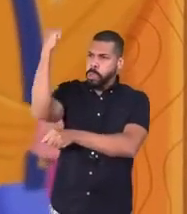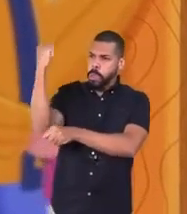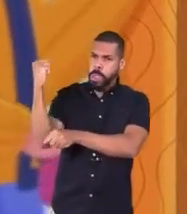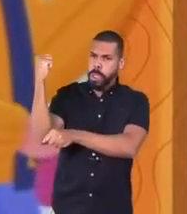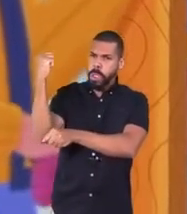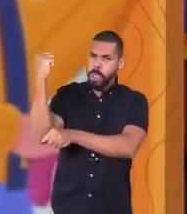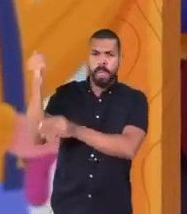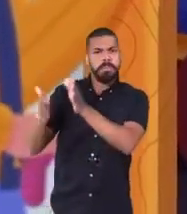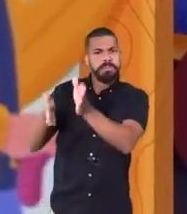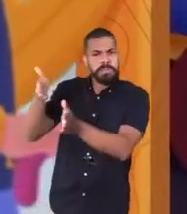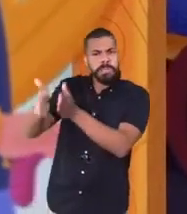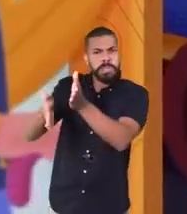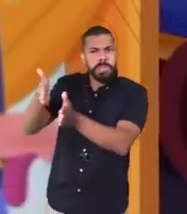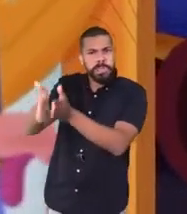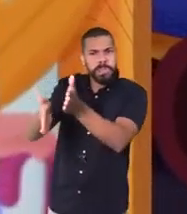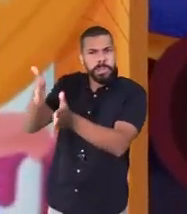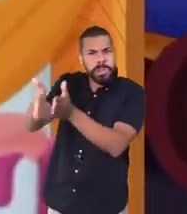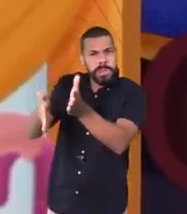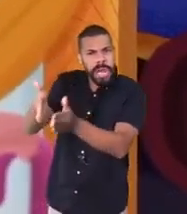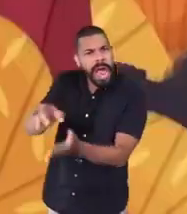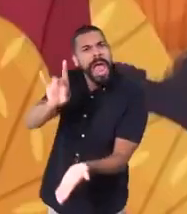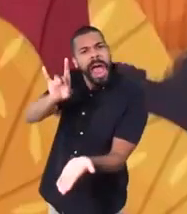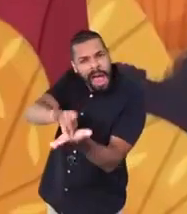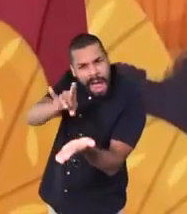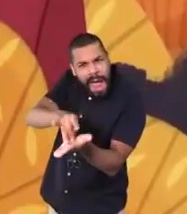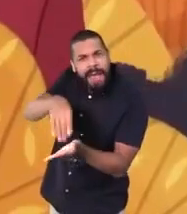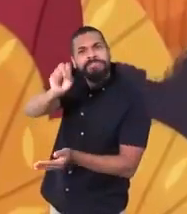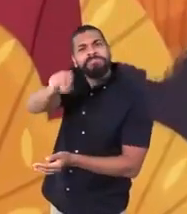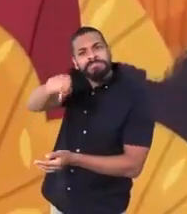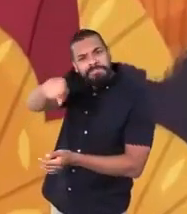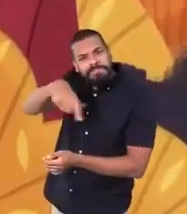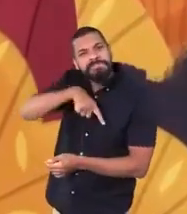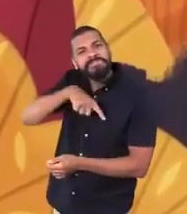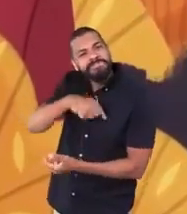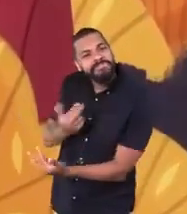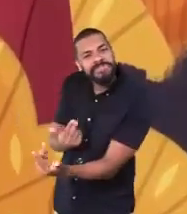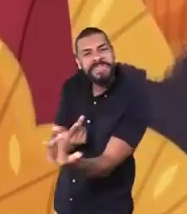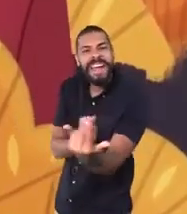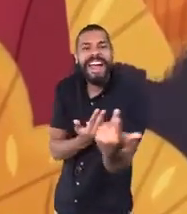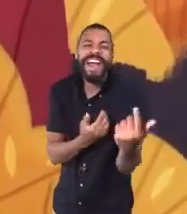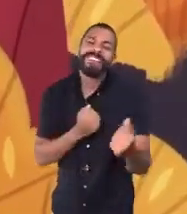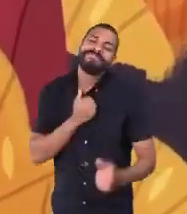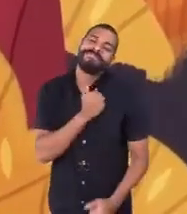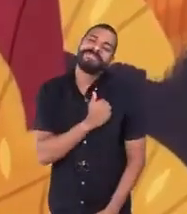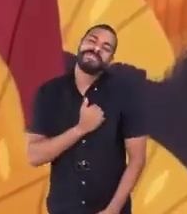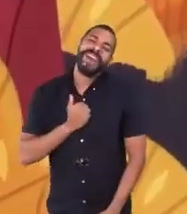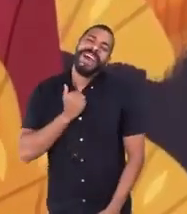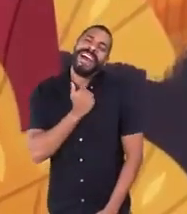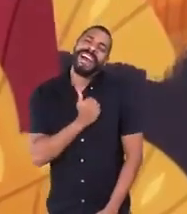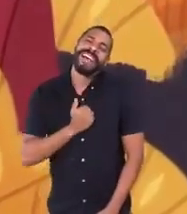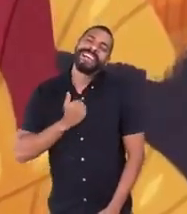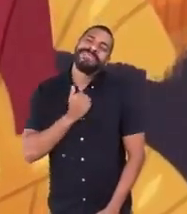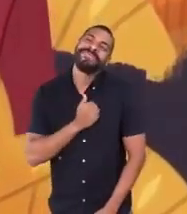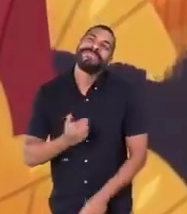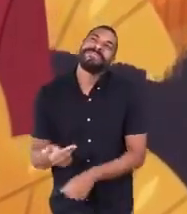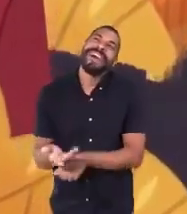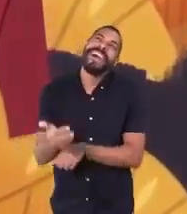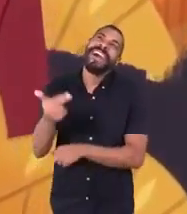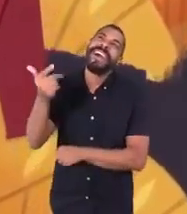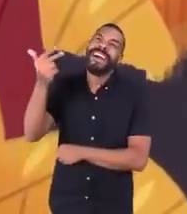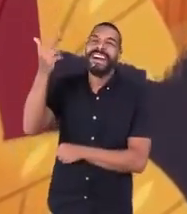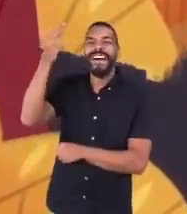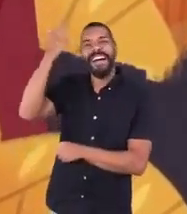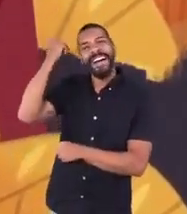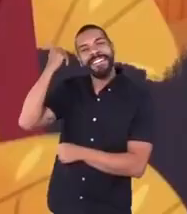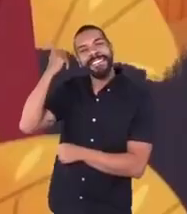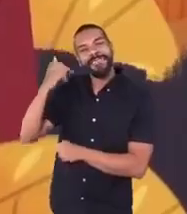Verdade, meu amigo! Eu também sinto saudade daqueles velhos